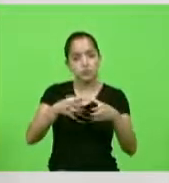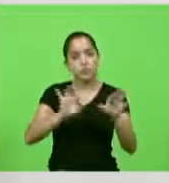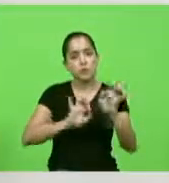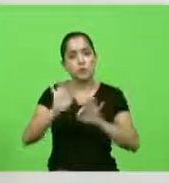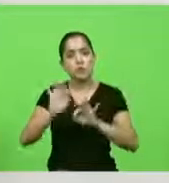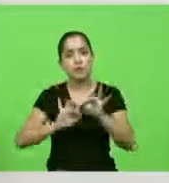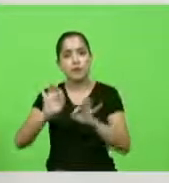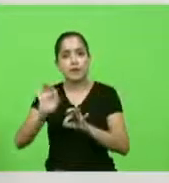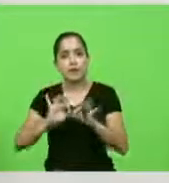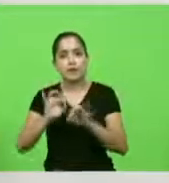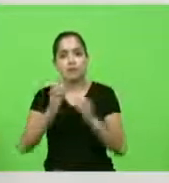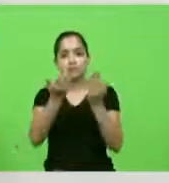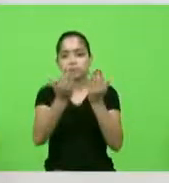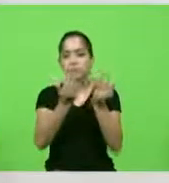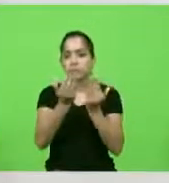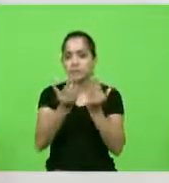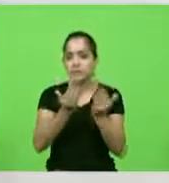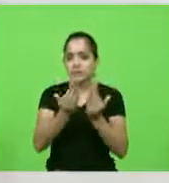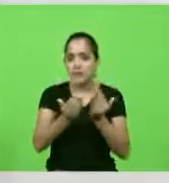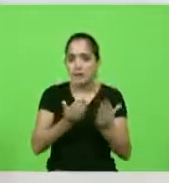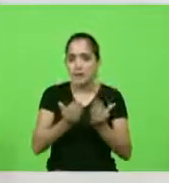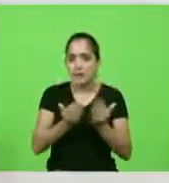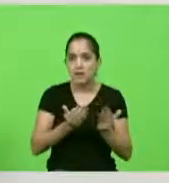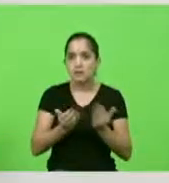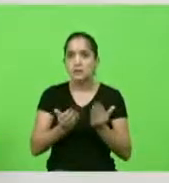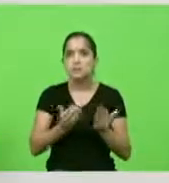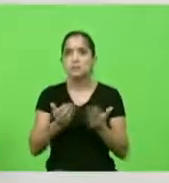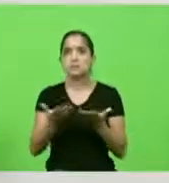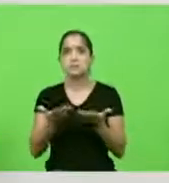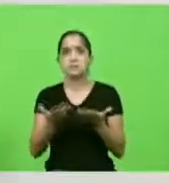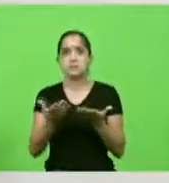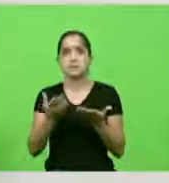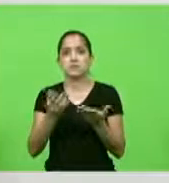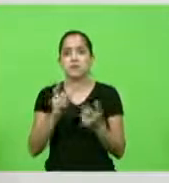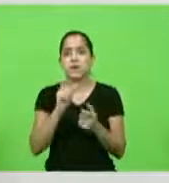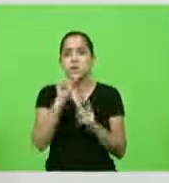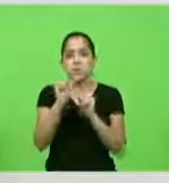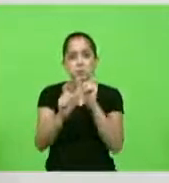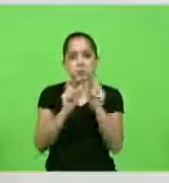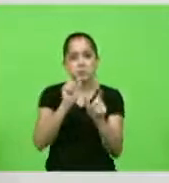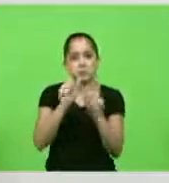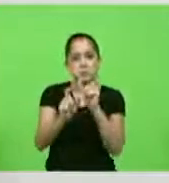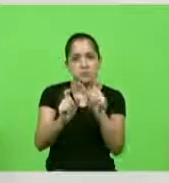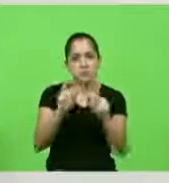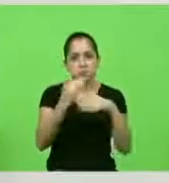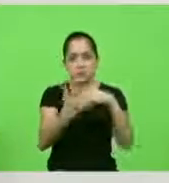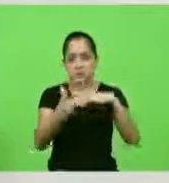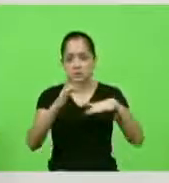análise da origem dos comentários nas redes sociais